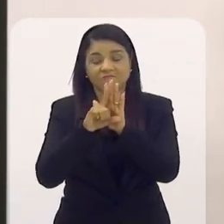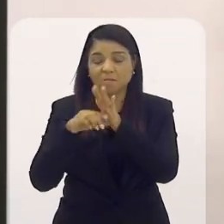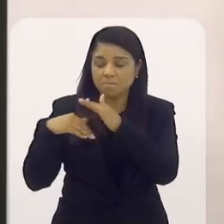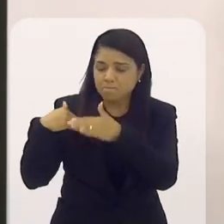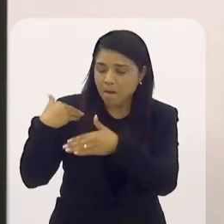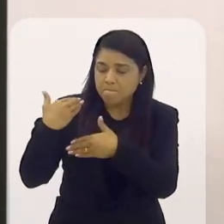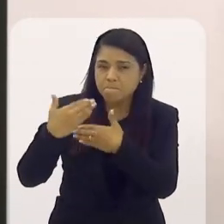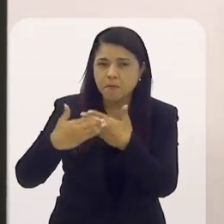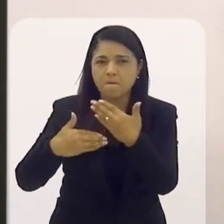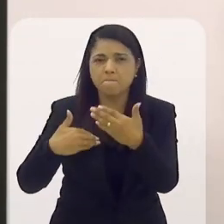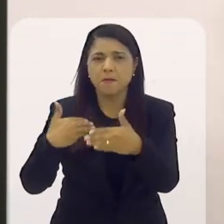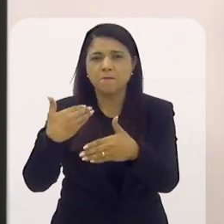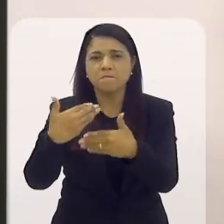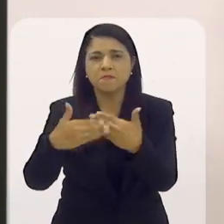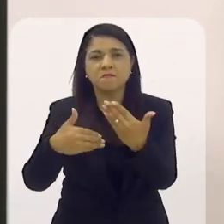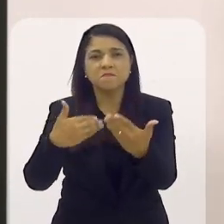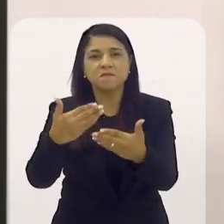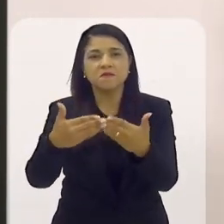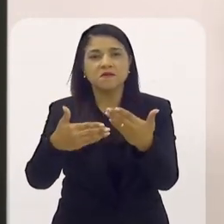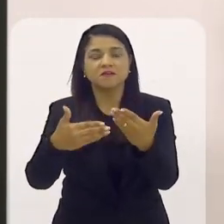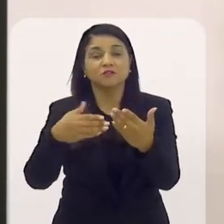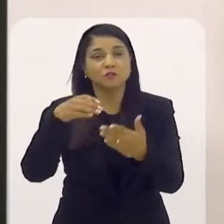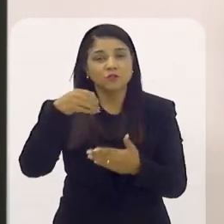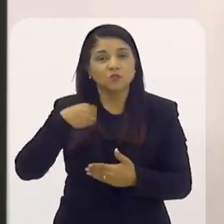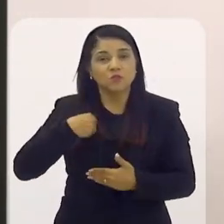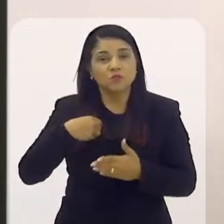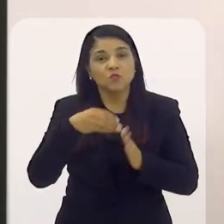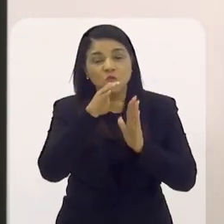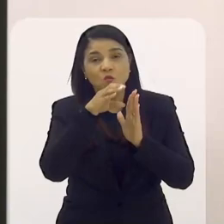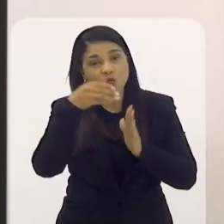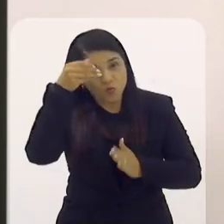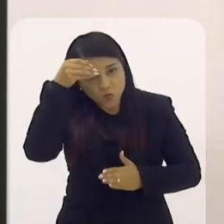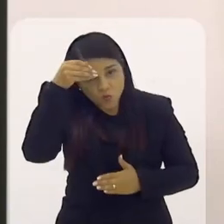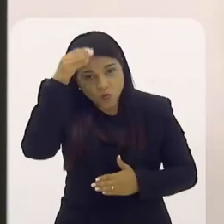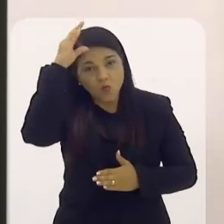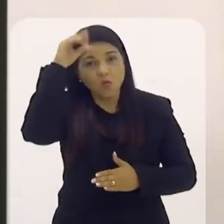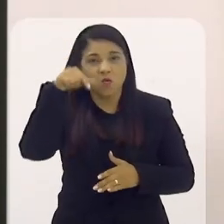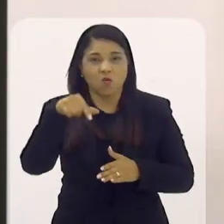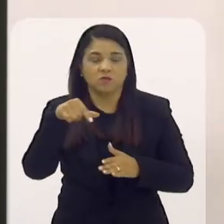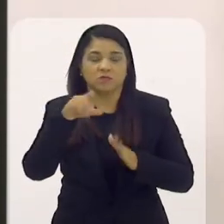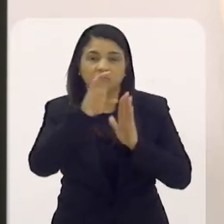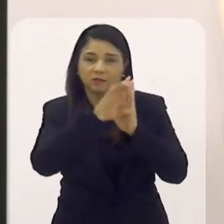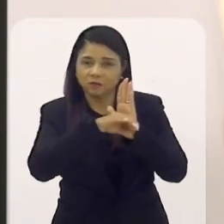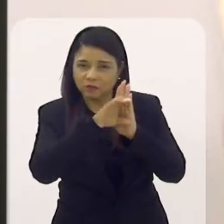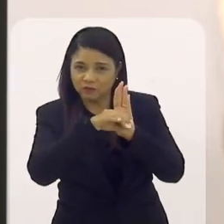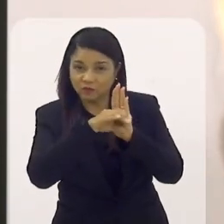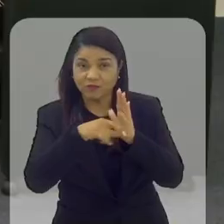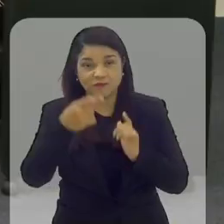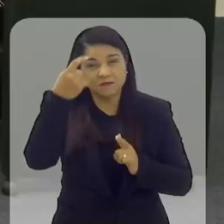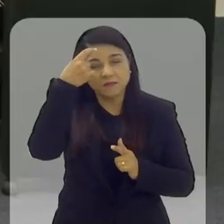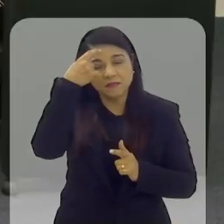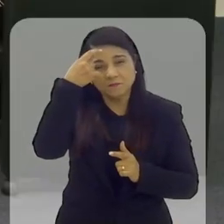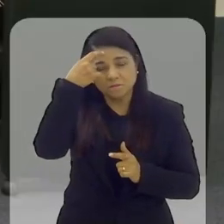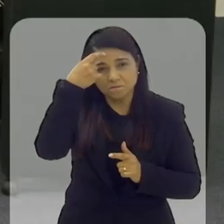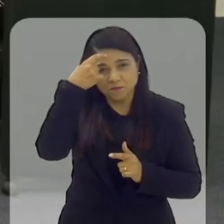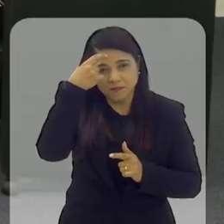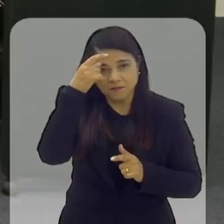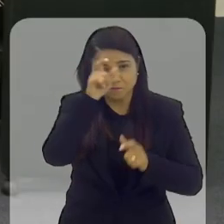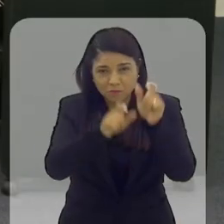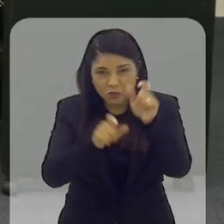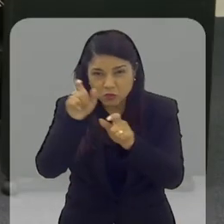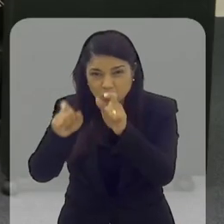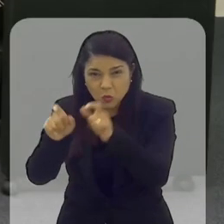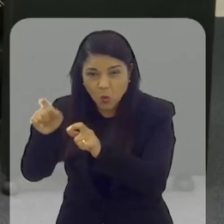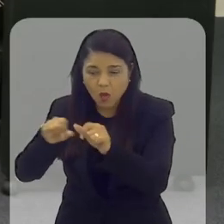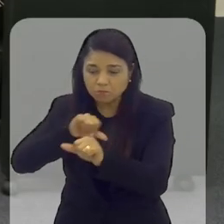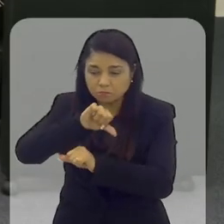sendo consolidada também no conceito do Poder Legislativo na questão da educação e na mente das pessoas